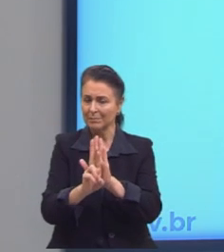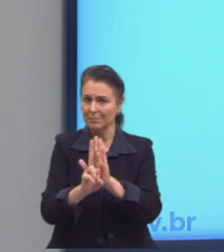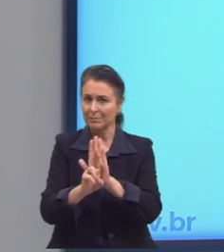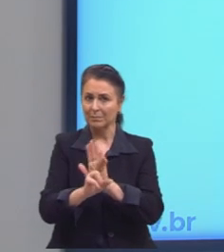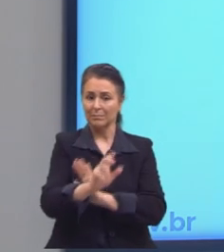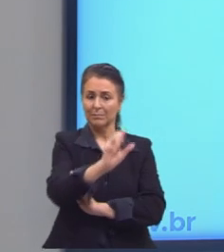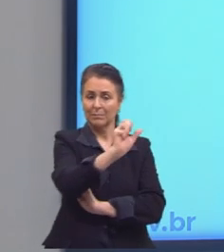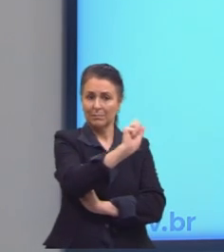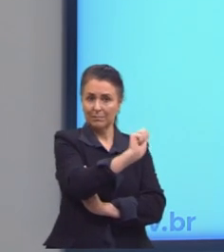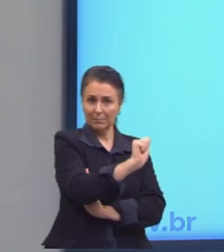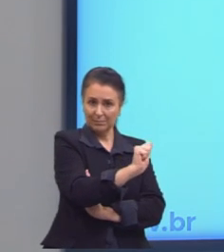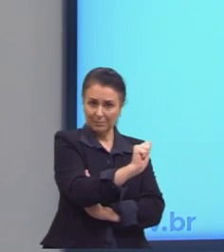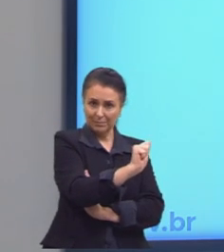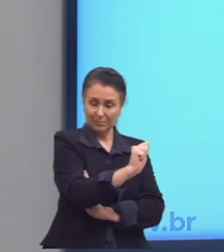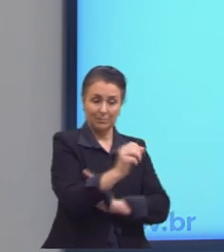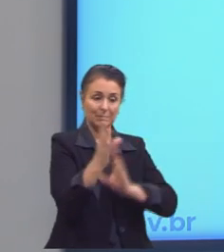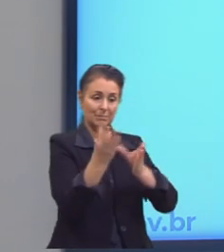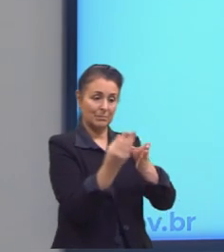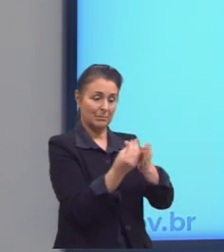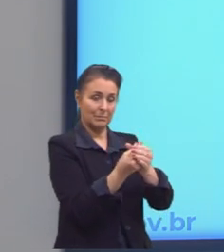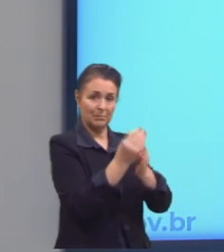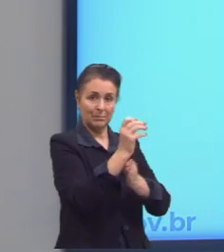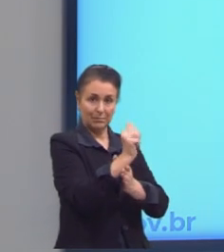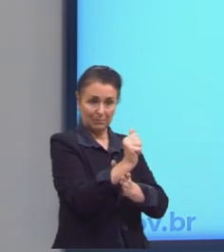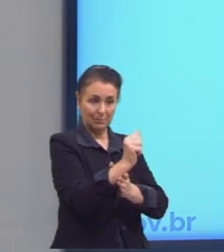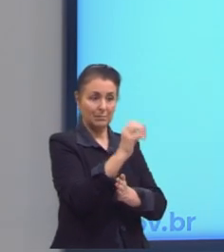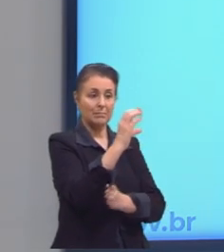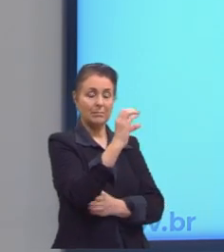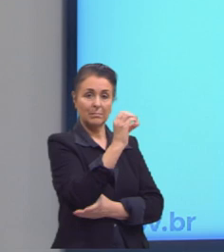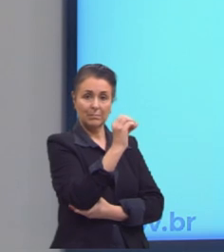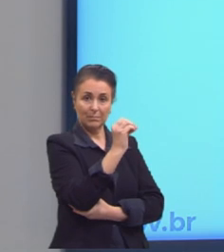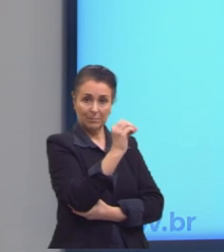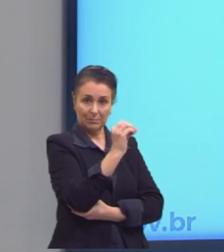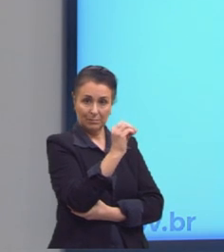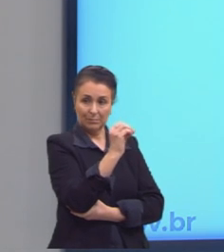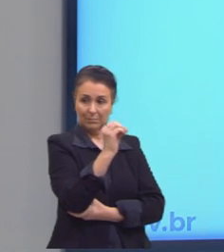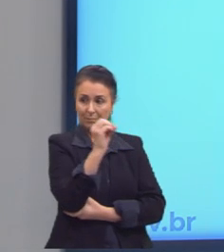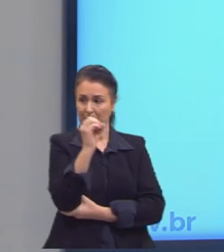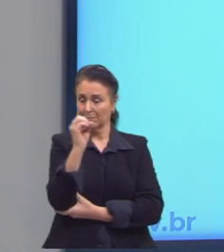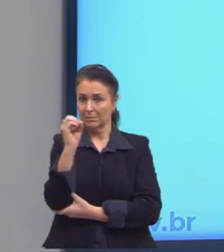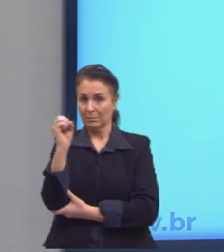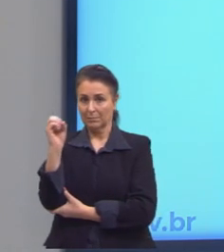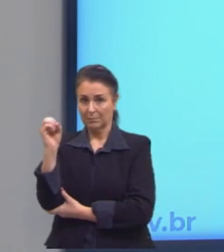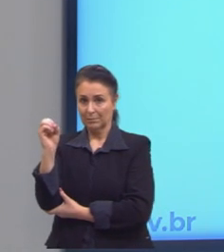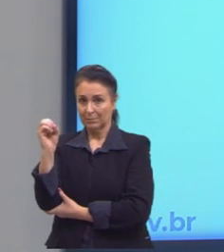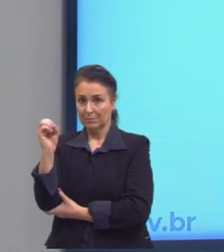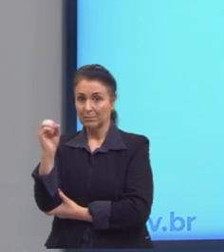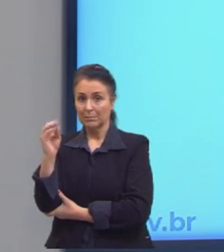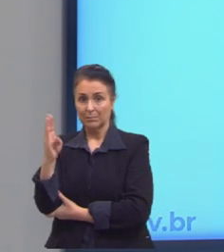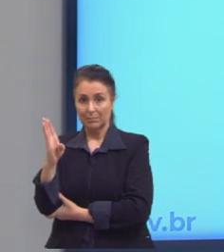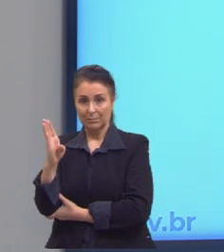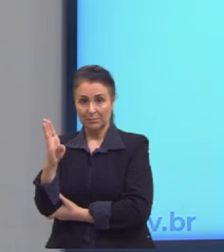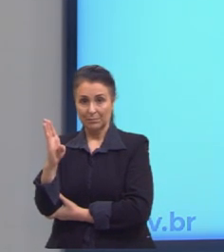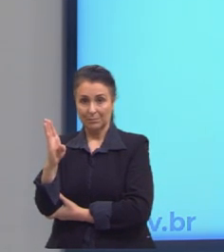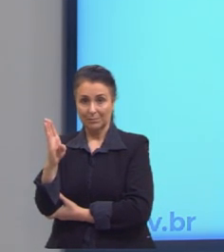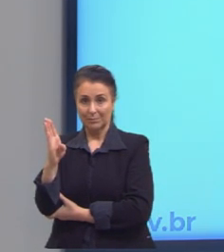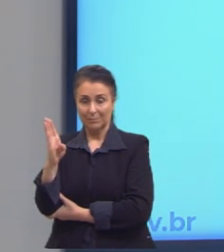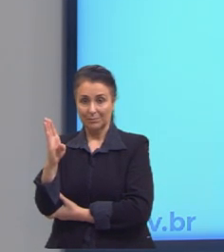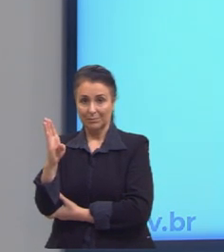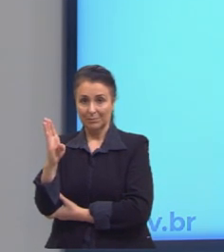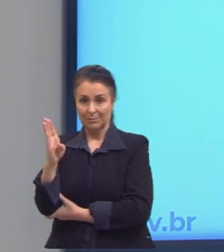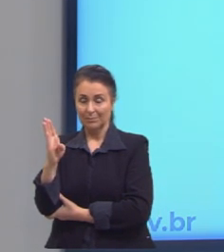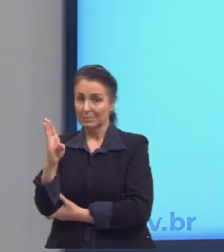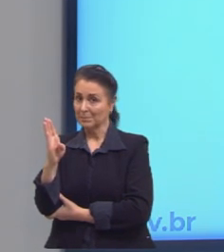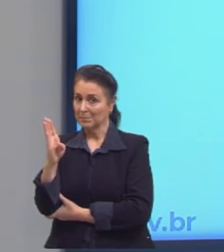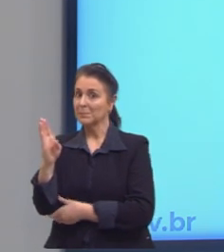o conjunto A possui o 0 se relacionando lá no conjunto B também com o 0. Esse é o meu